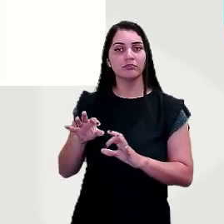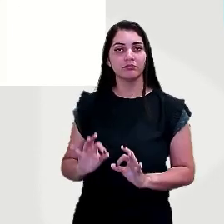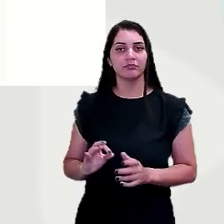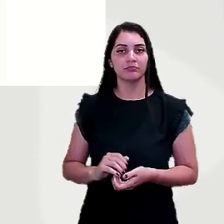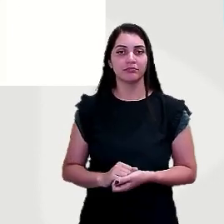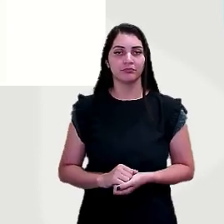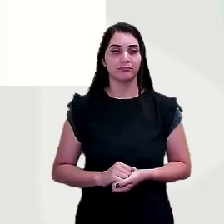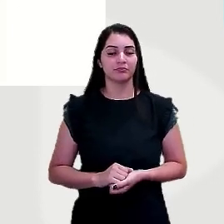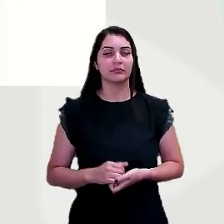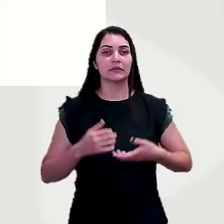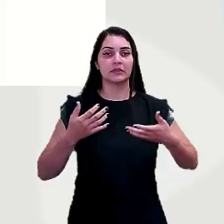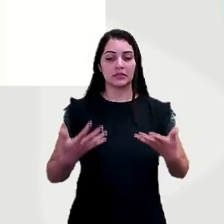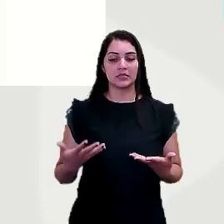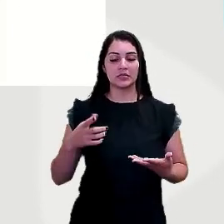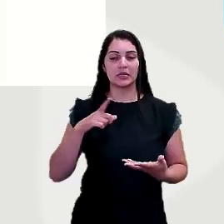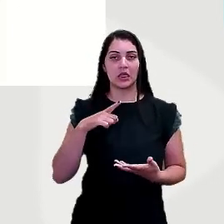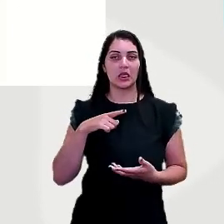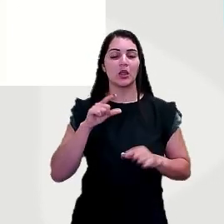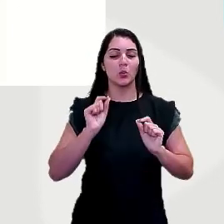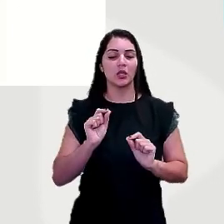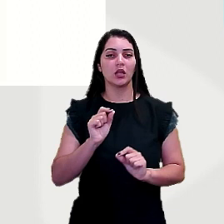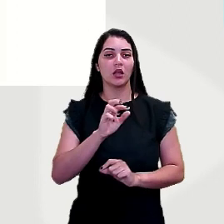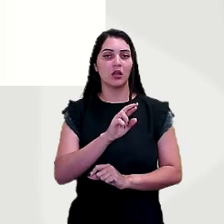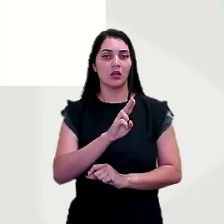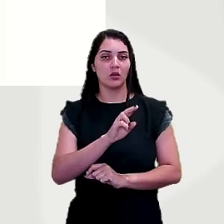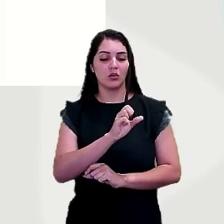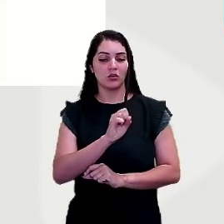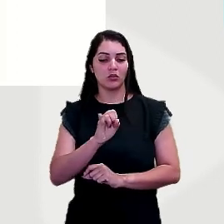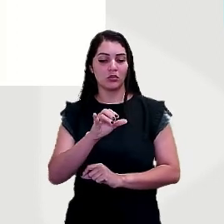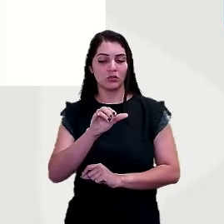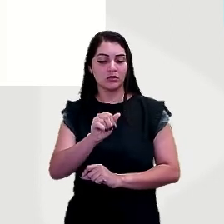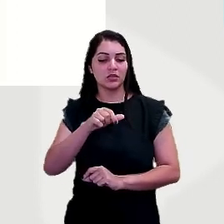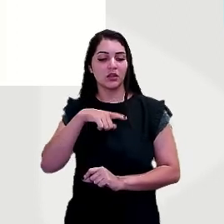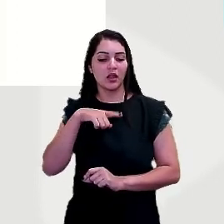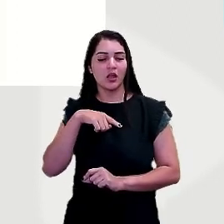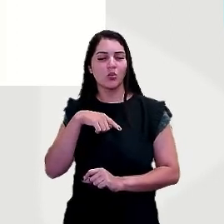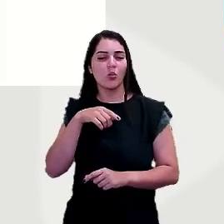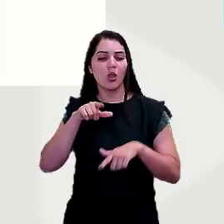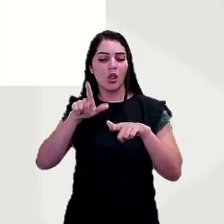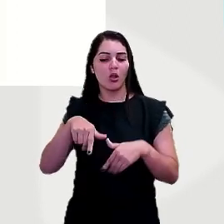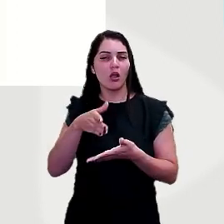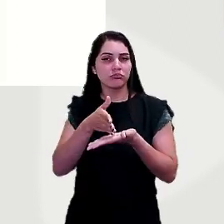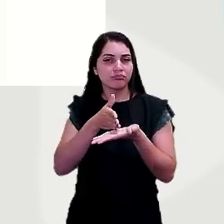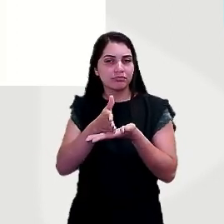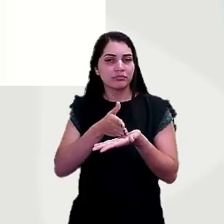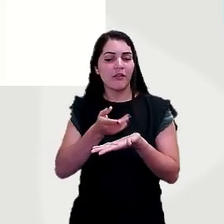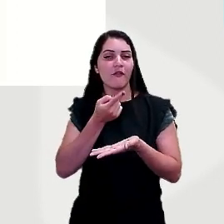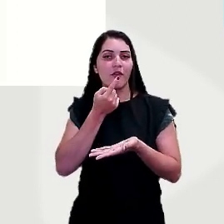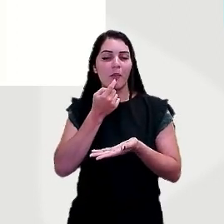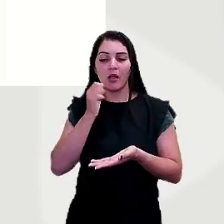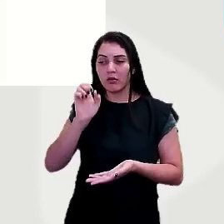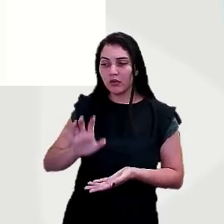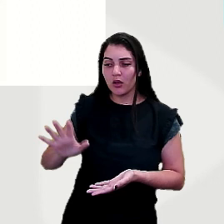Então essa questão da Rússia, que é bem interessante, você observa que a Rússia tem uma parte ali em vermelho na Europa, mas a maior parte está